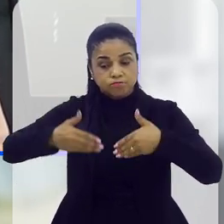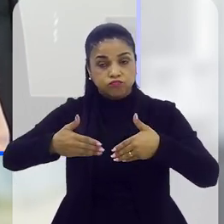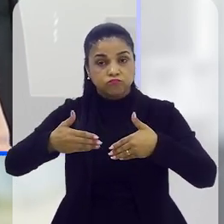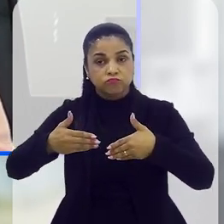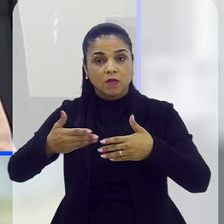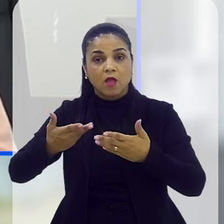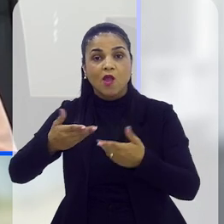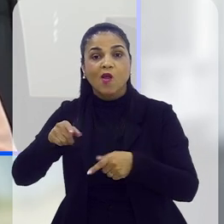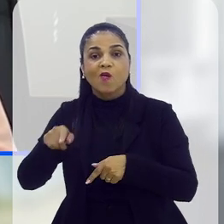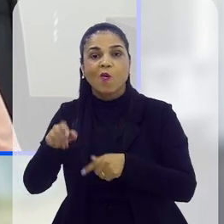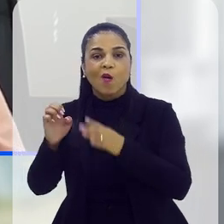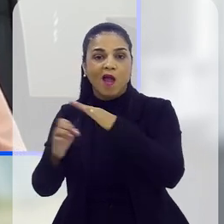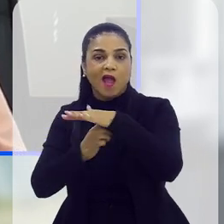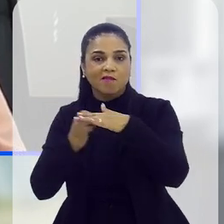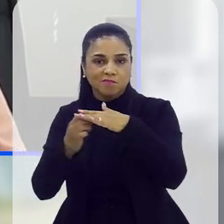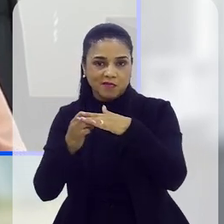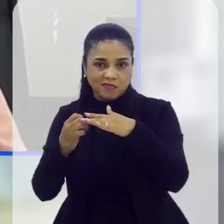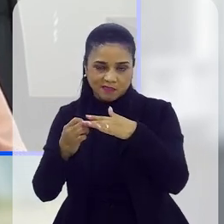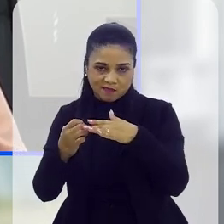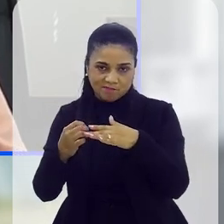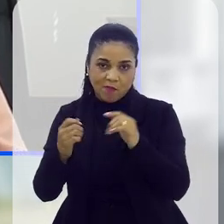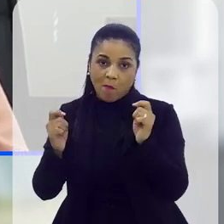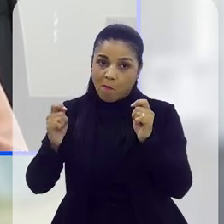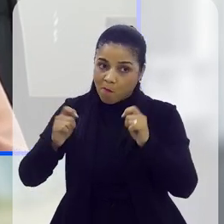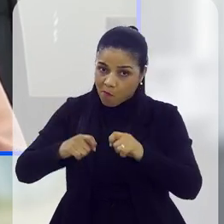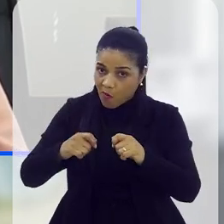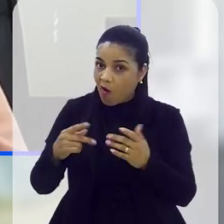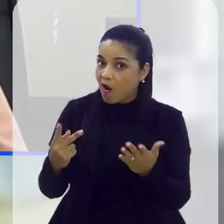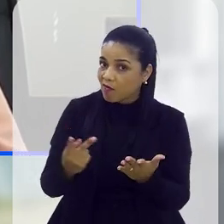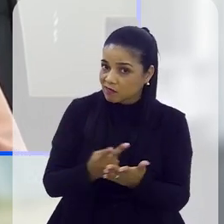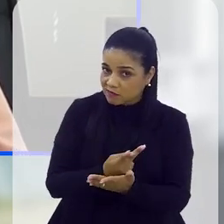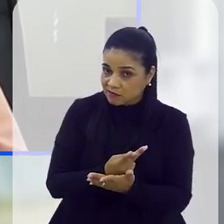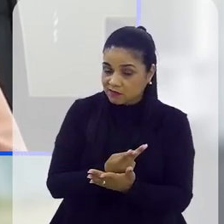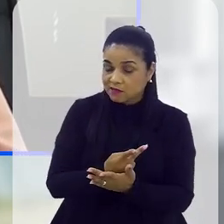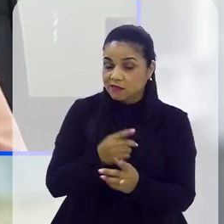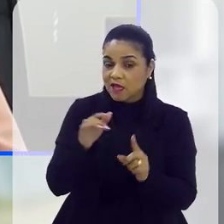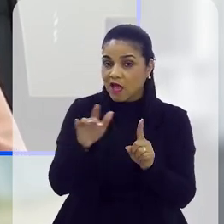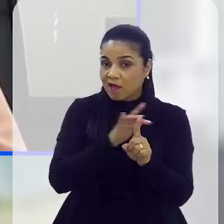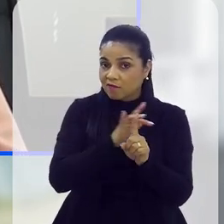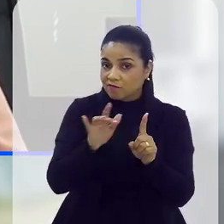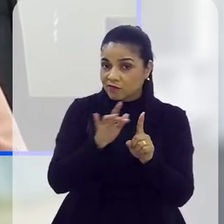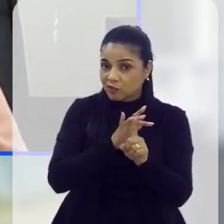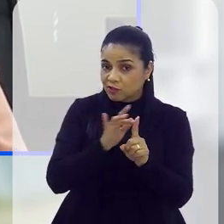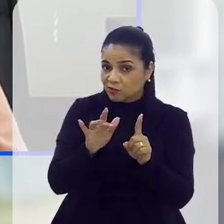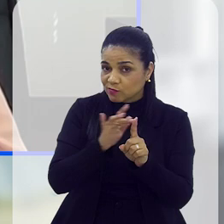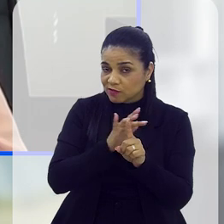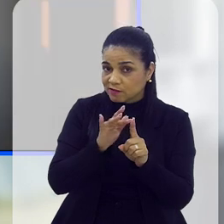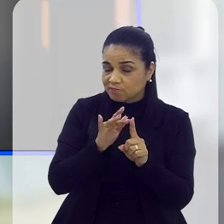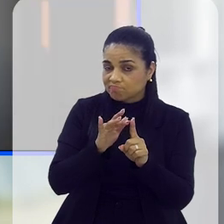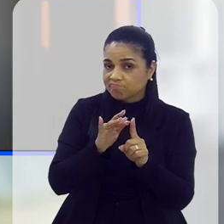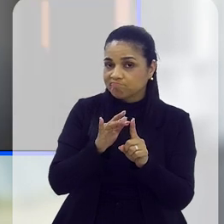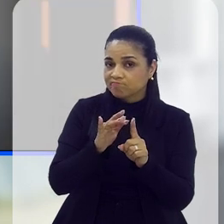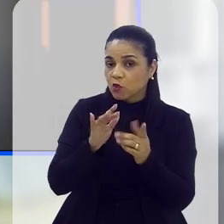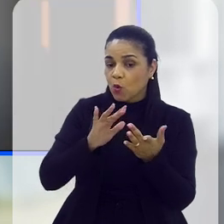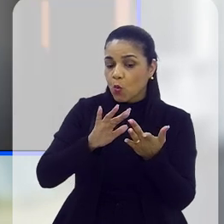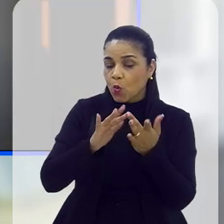empresa, que pode também acontecer, a vítima pode de repente fazer